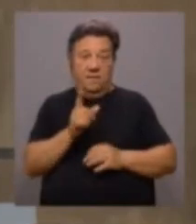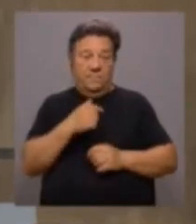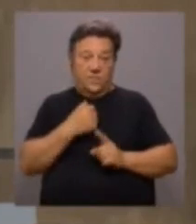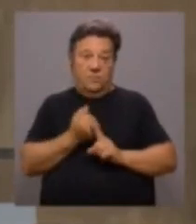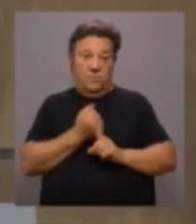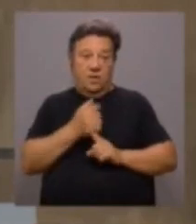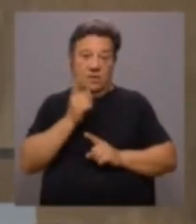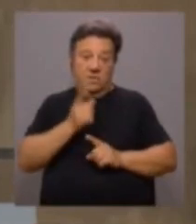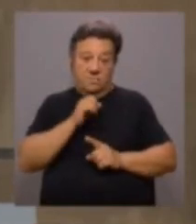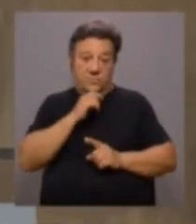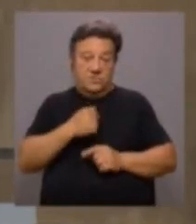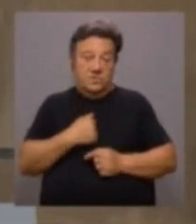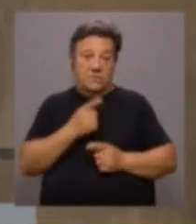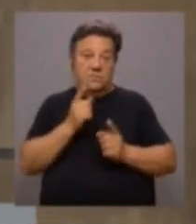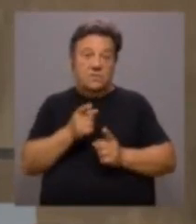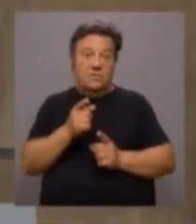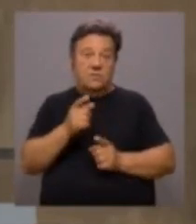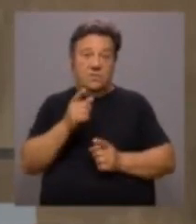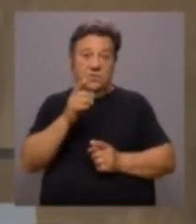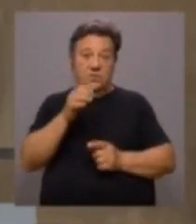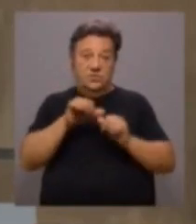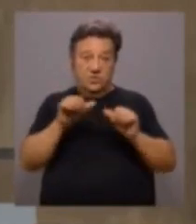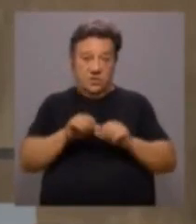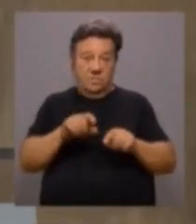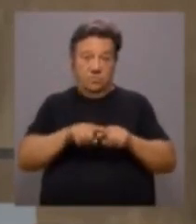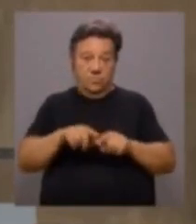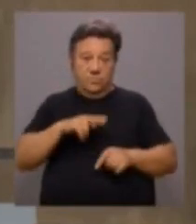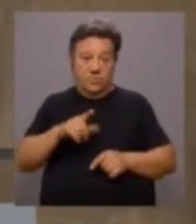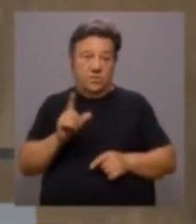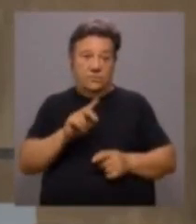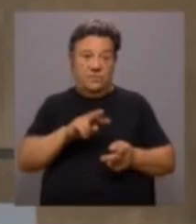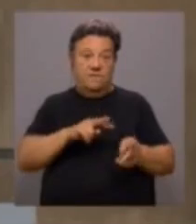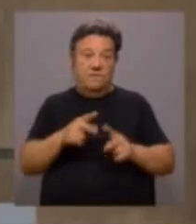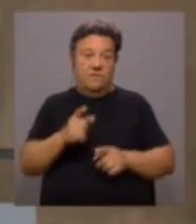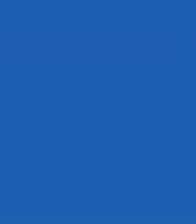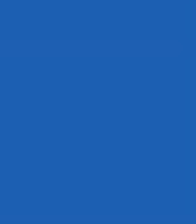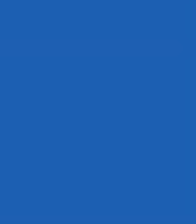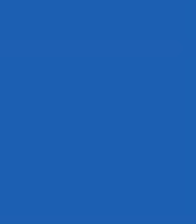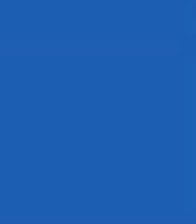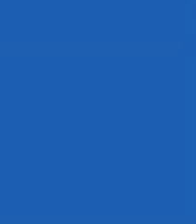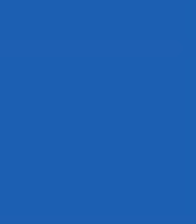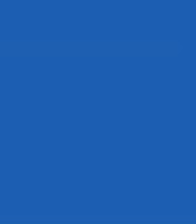do que me for possível para que o sistema político em Portugal não se transforme nisto.